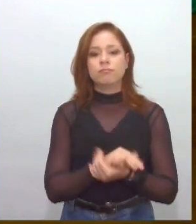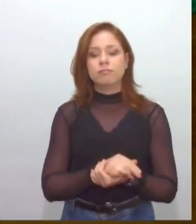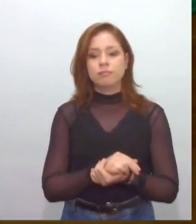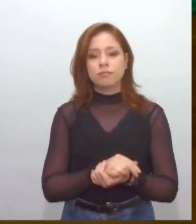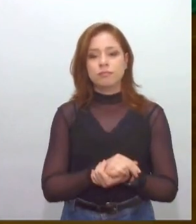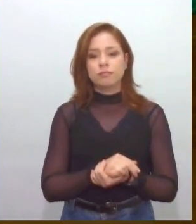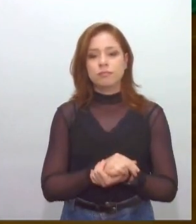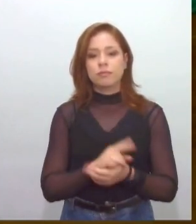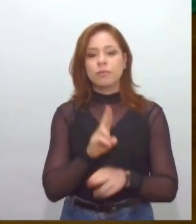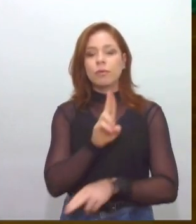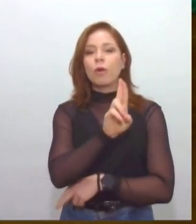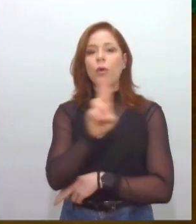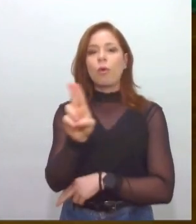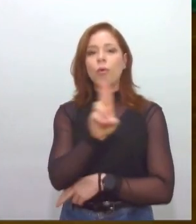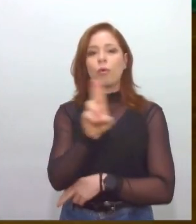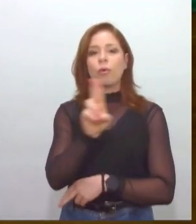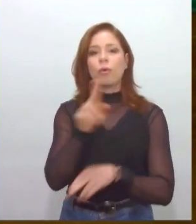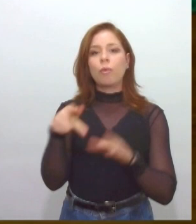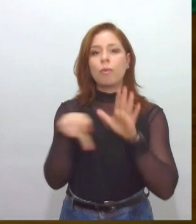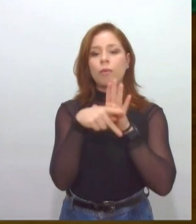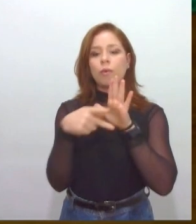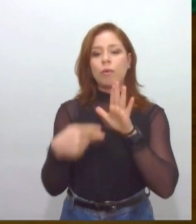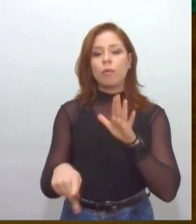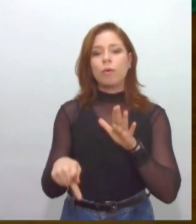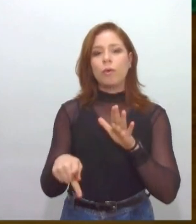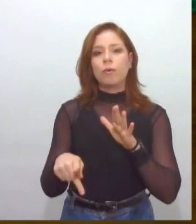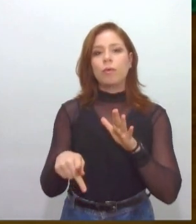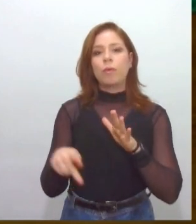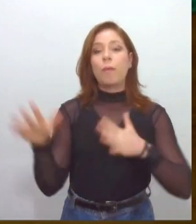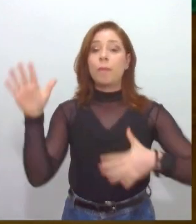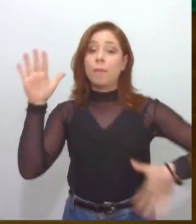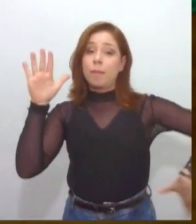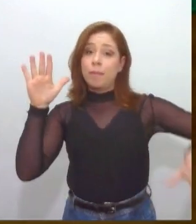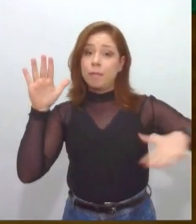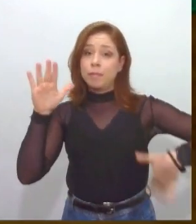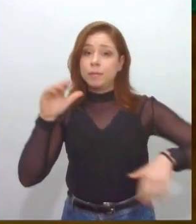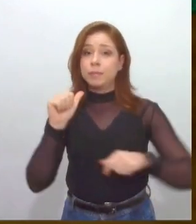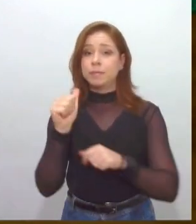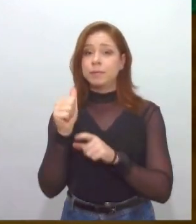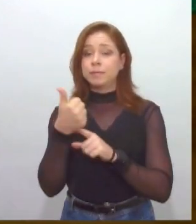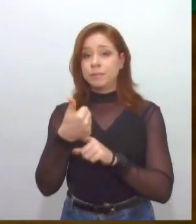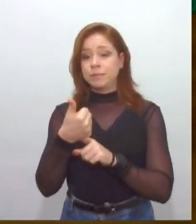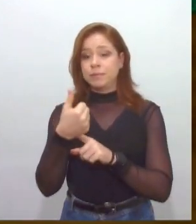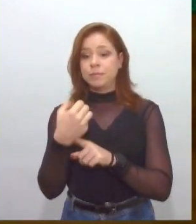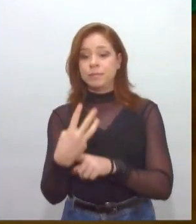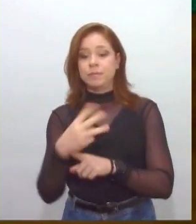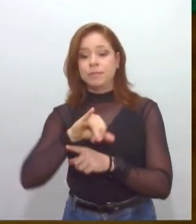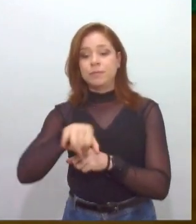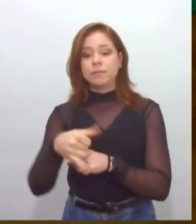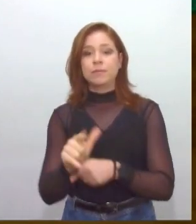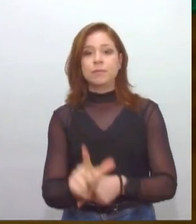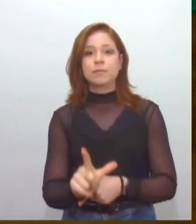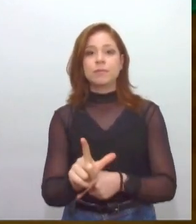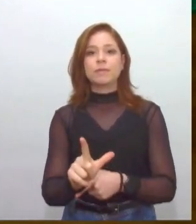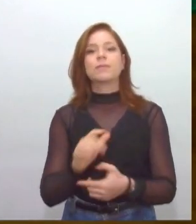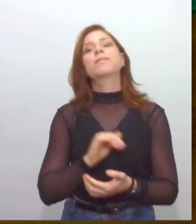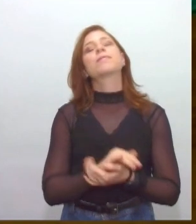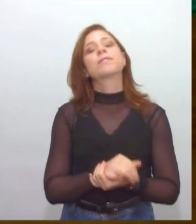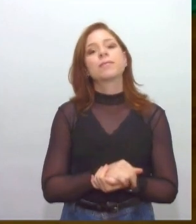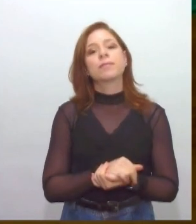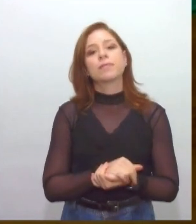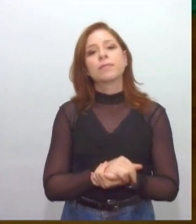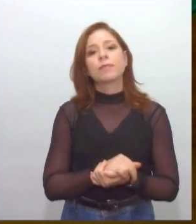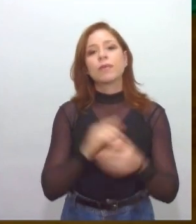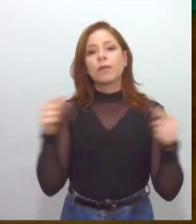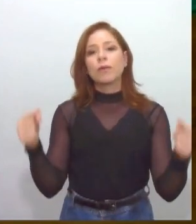Formosa em Praia 13 de Julho. E a Praia 13 de Julho ficou na memória do povo